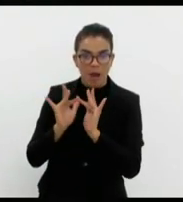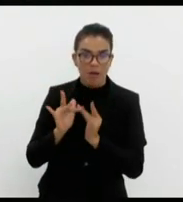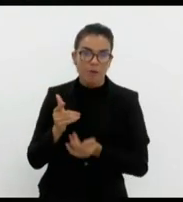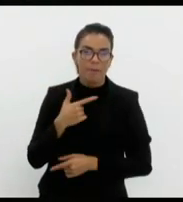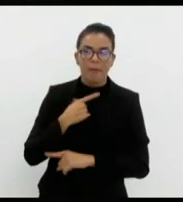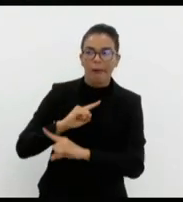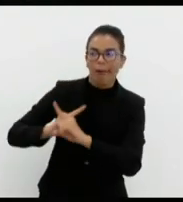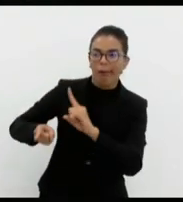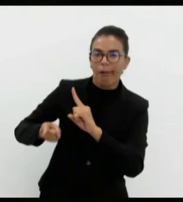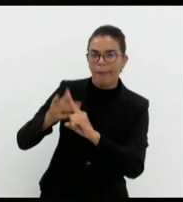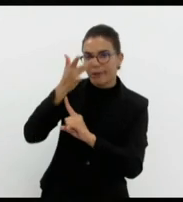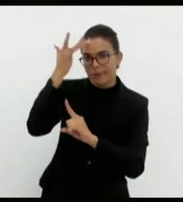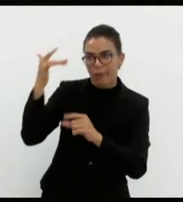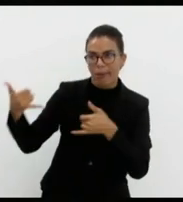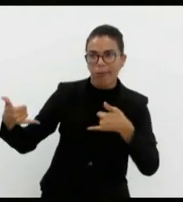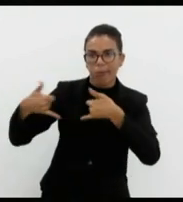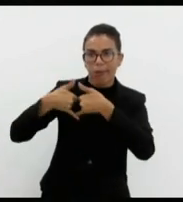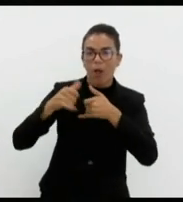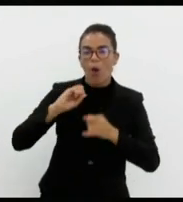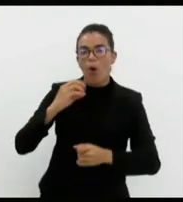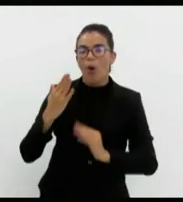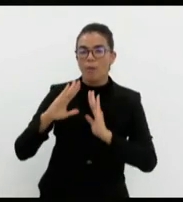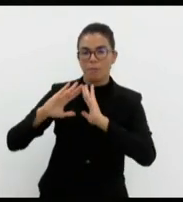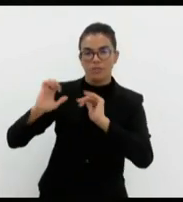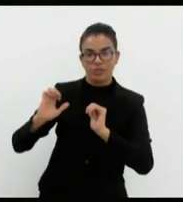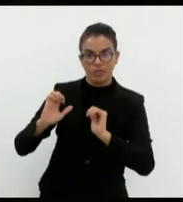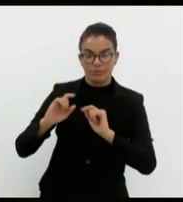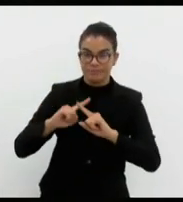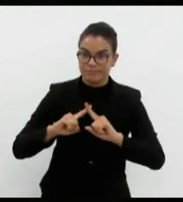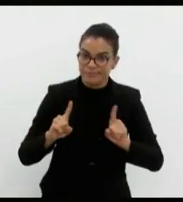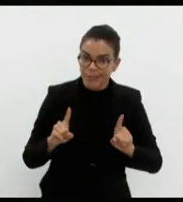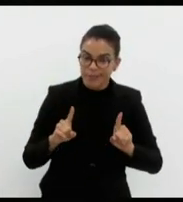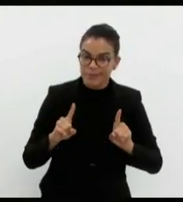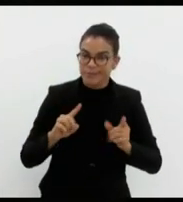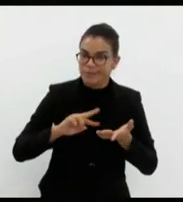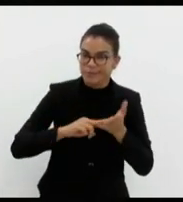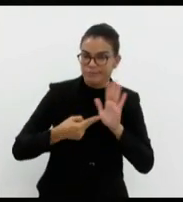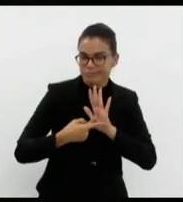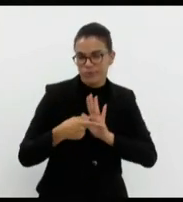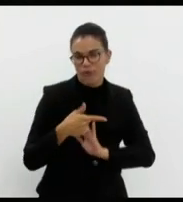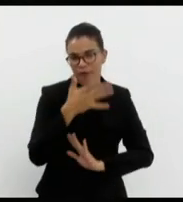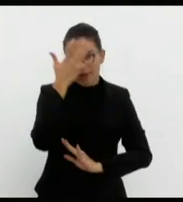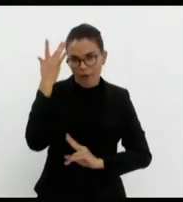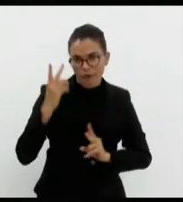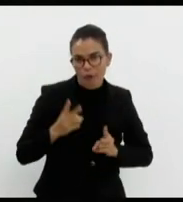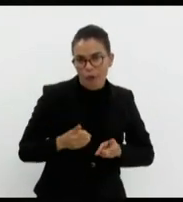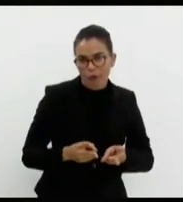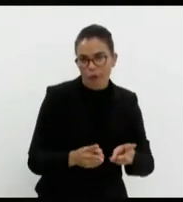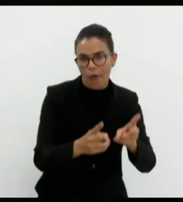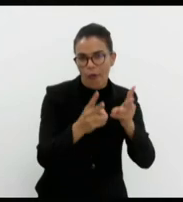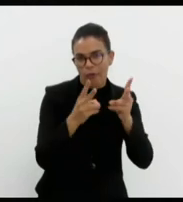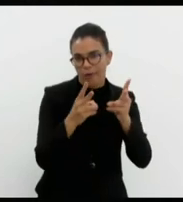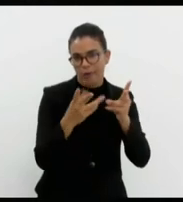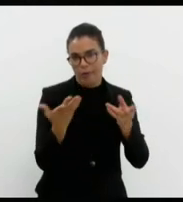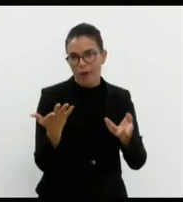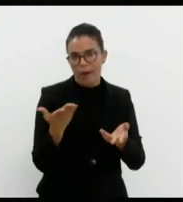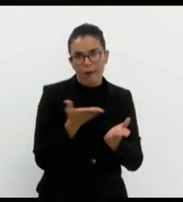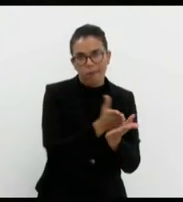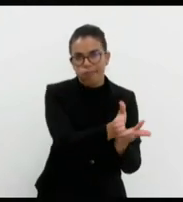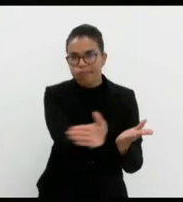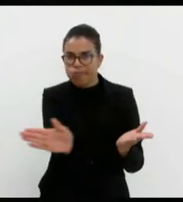ligue ou que me faça qualquer tipo de pedido. Agora, isso não significa que darei prosseguimento a demandas que não sejam